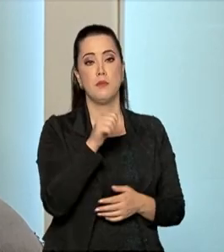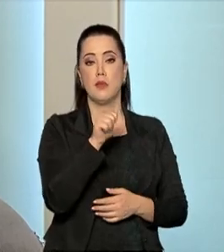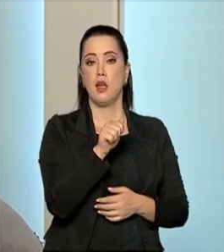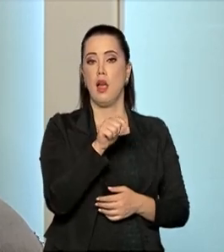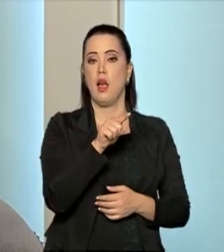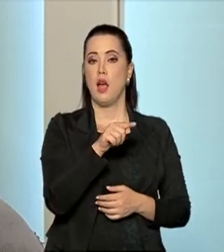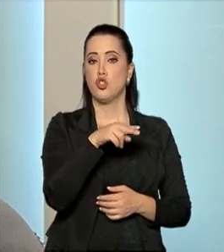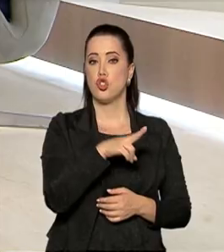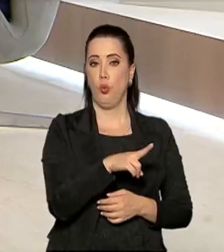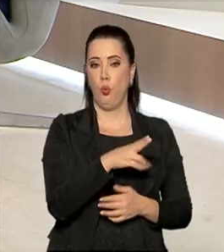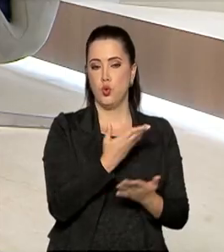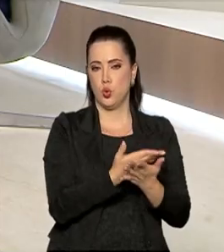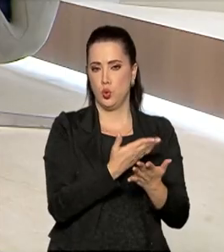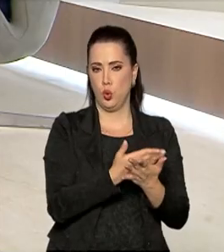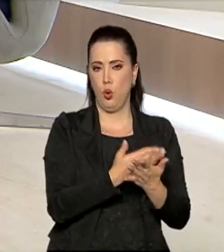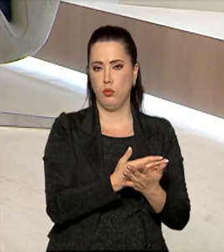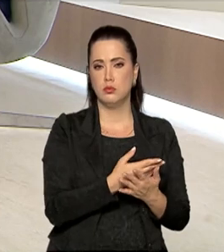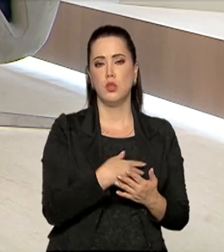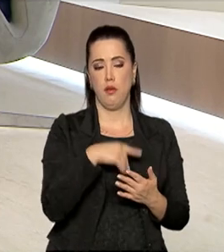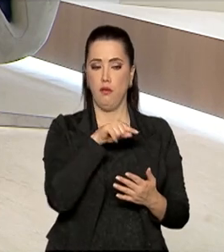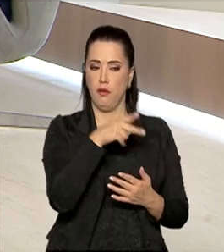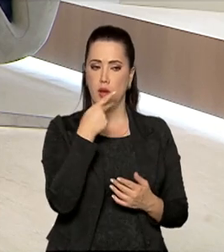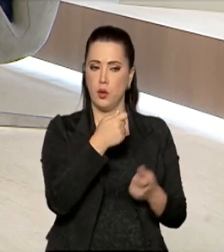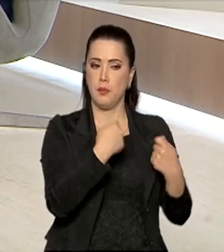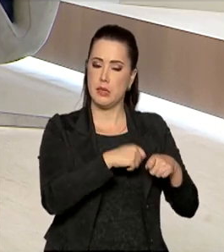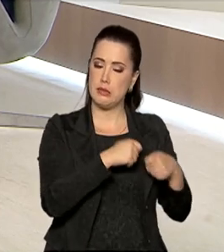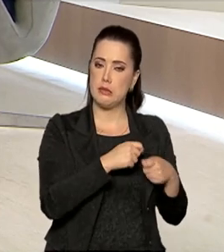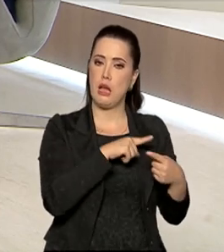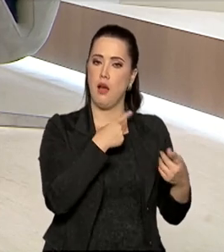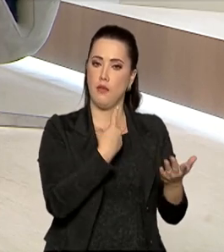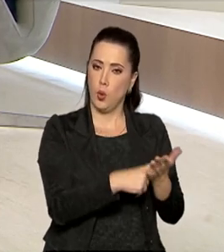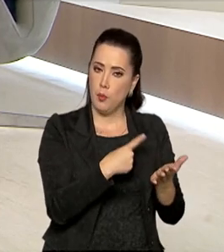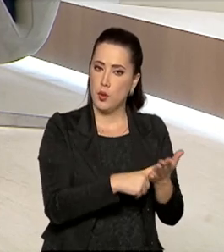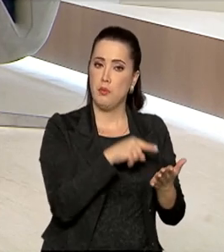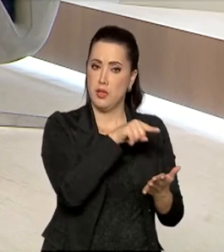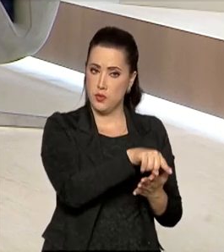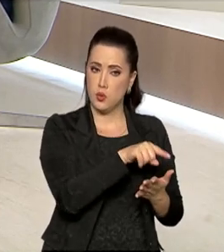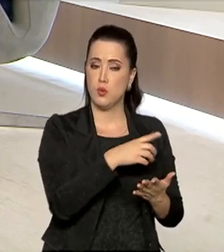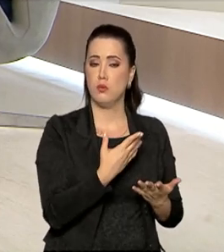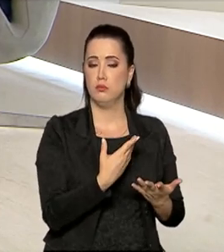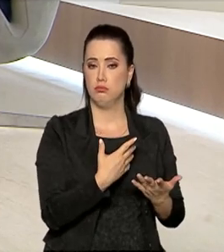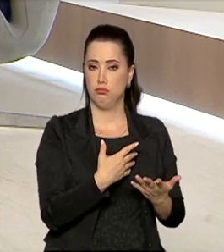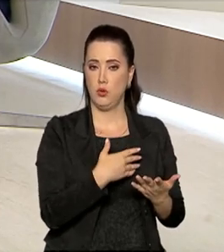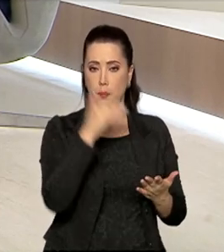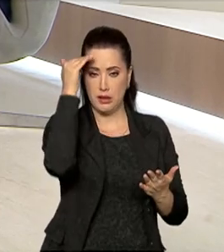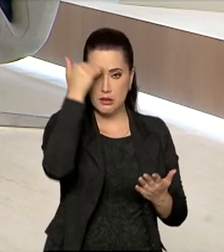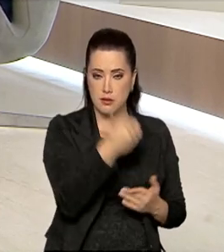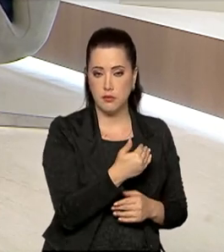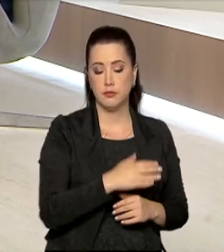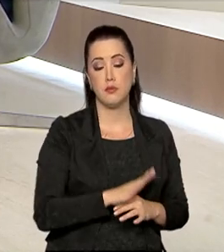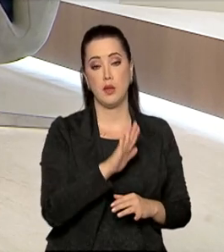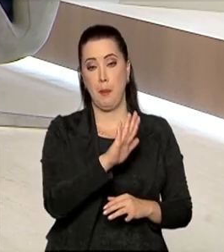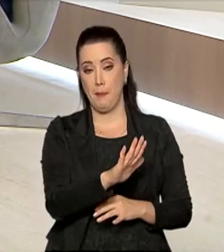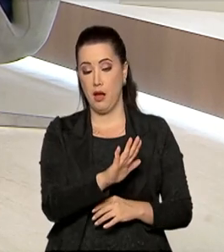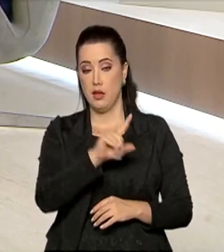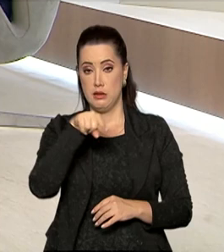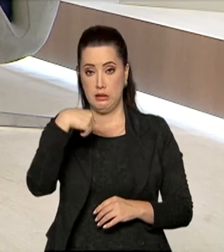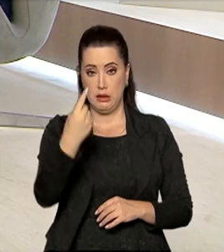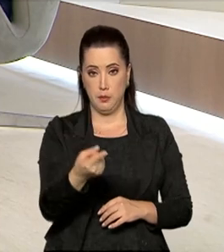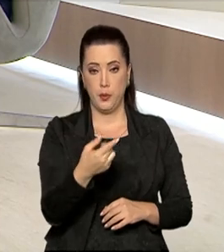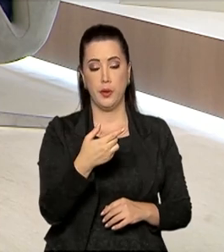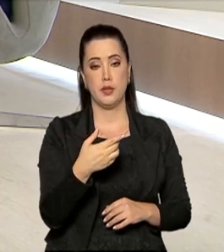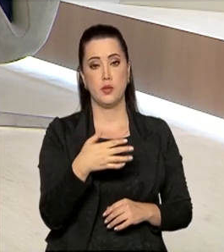administração pública a seguir aquilo que foi fixado no acordo de plenário do Supremo. Entretanto, uma decisão do